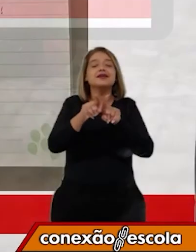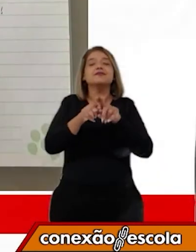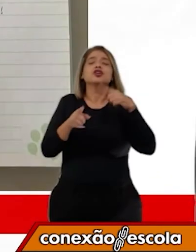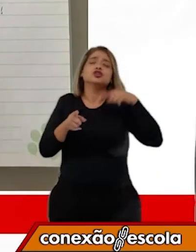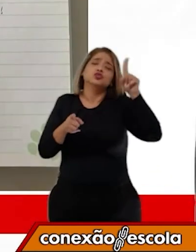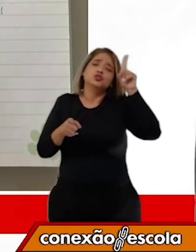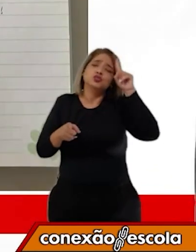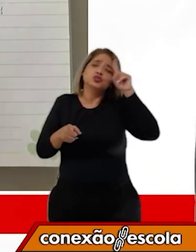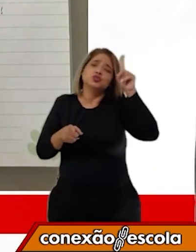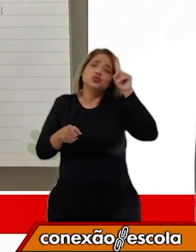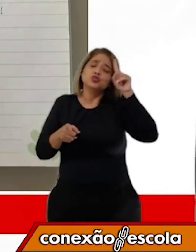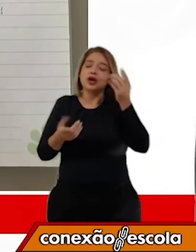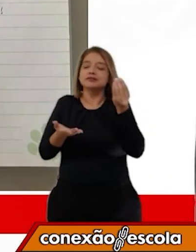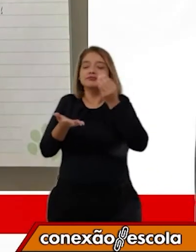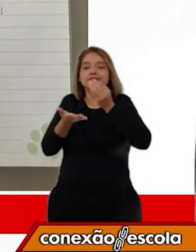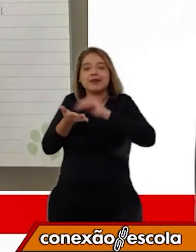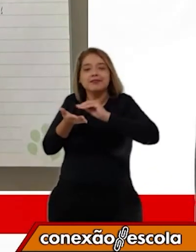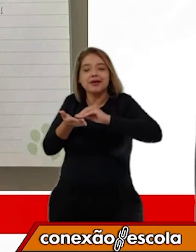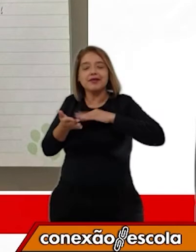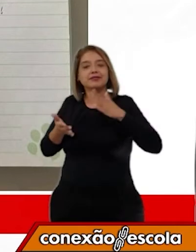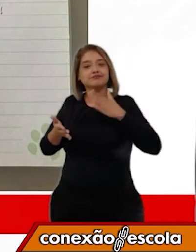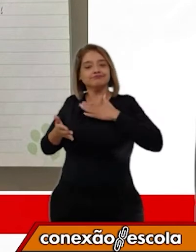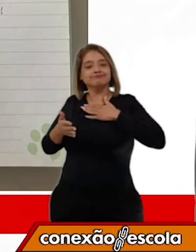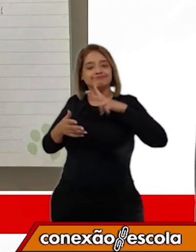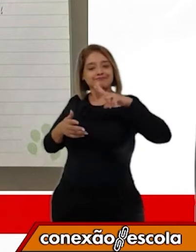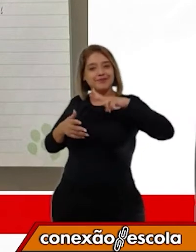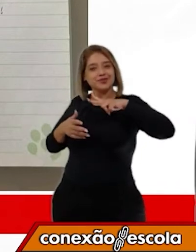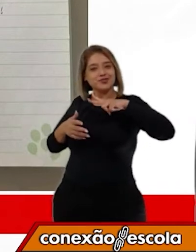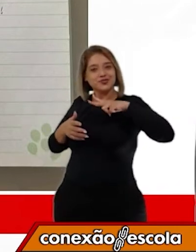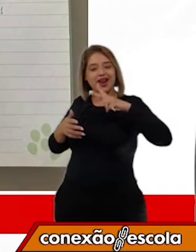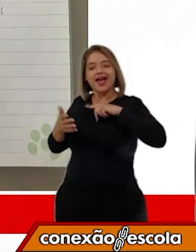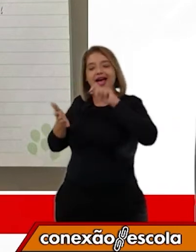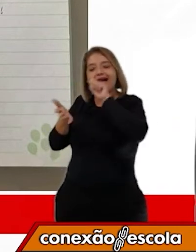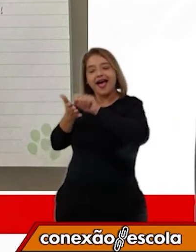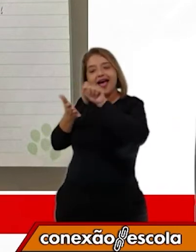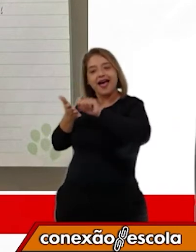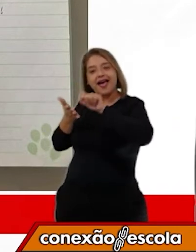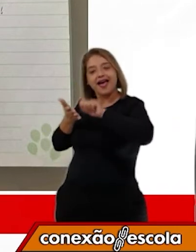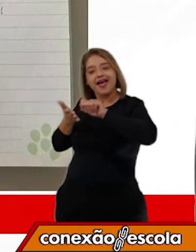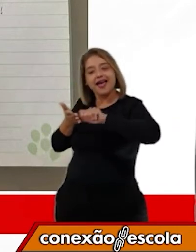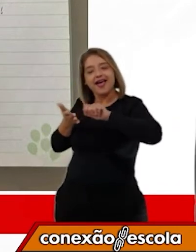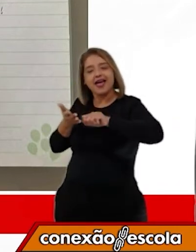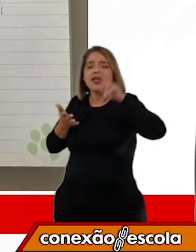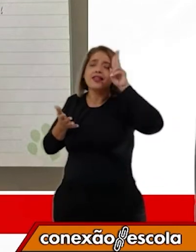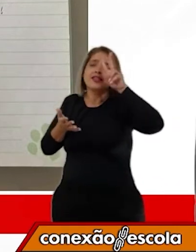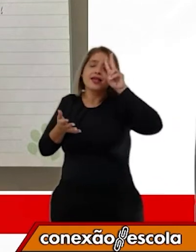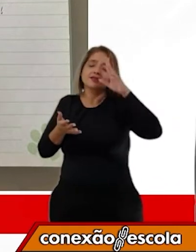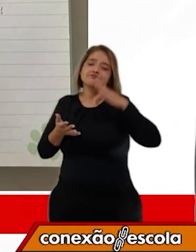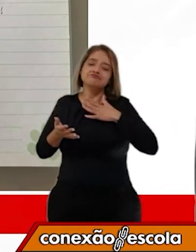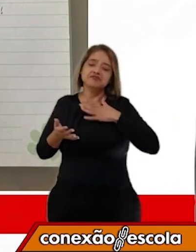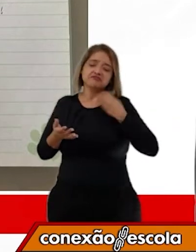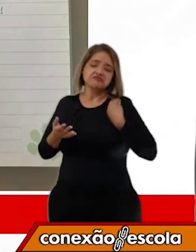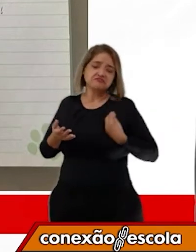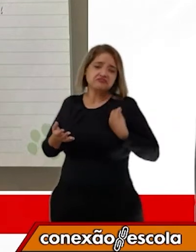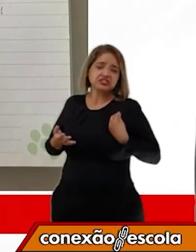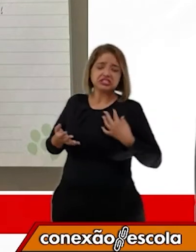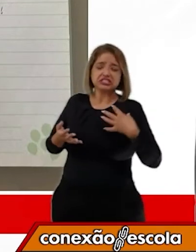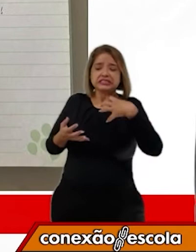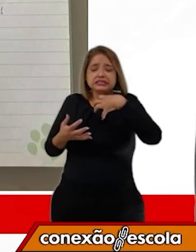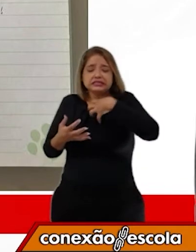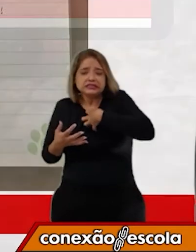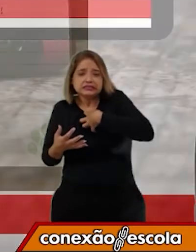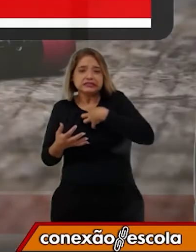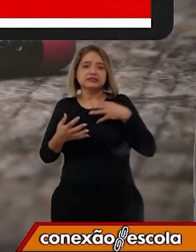registro, onde as pessoas escrevem todos os sentimentos delas, as